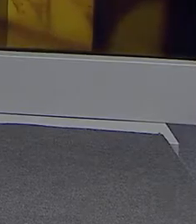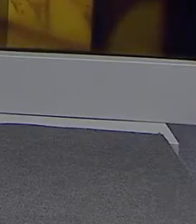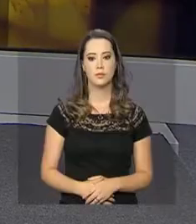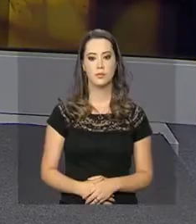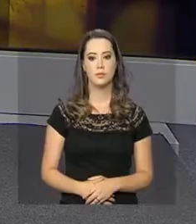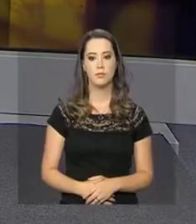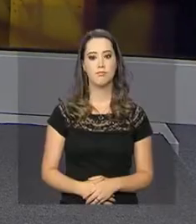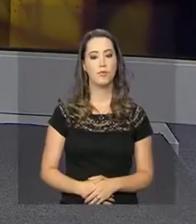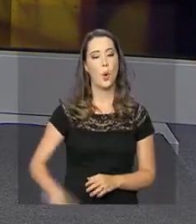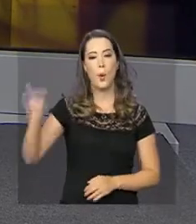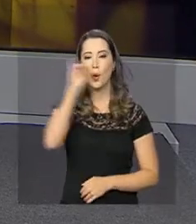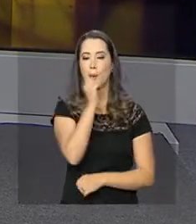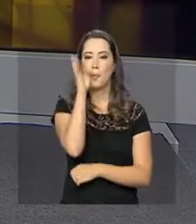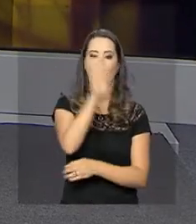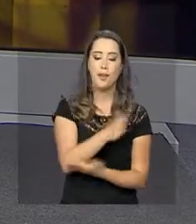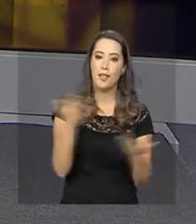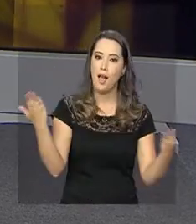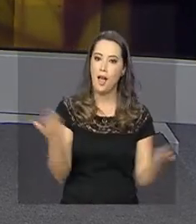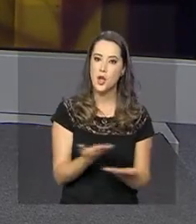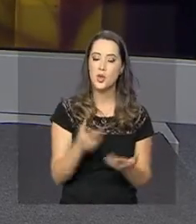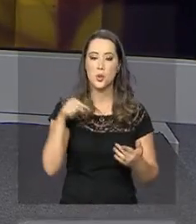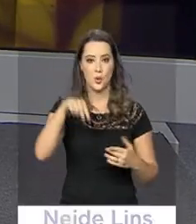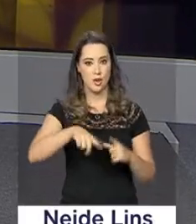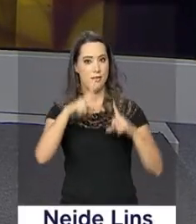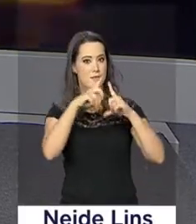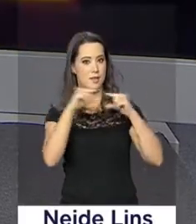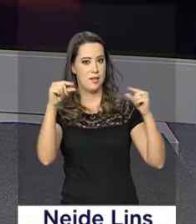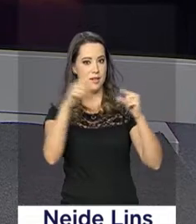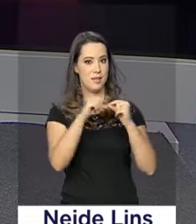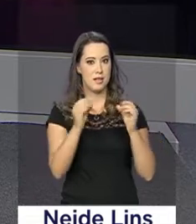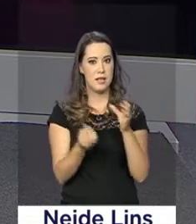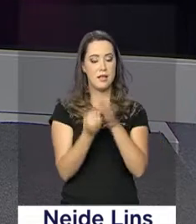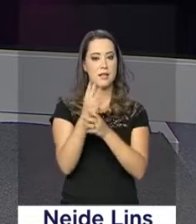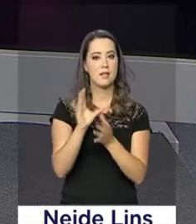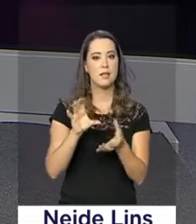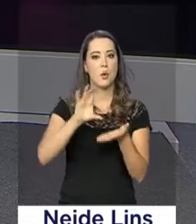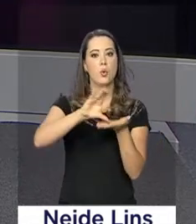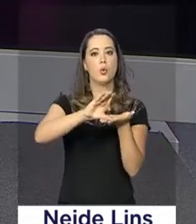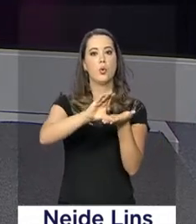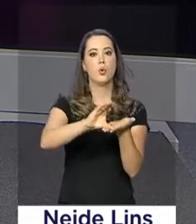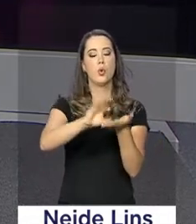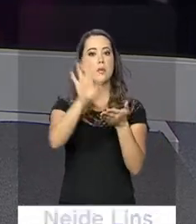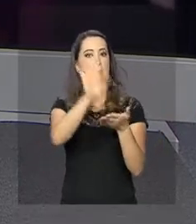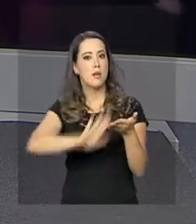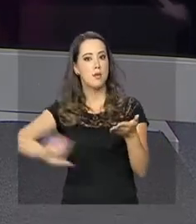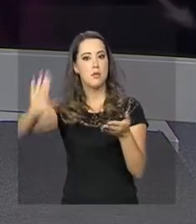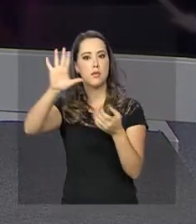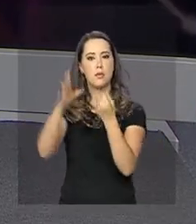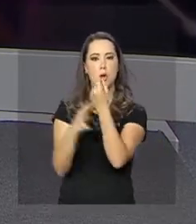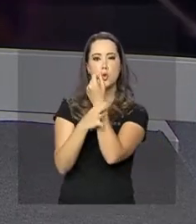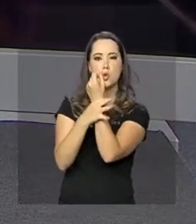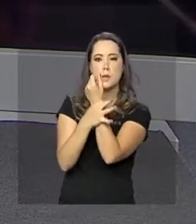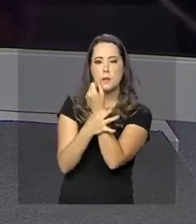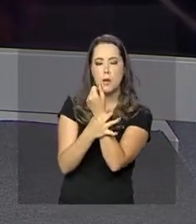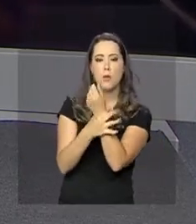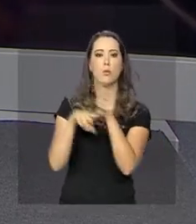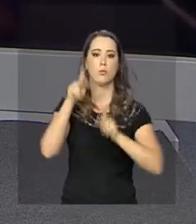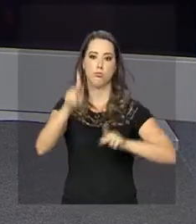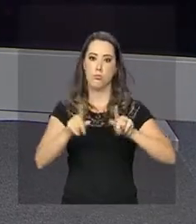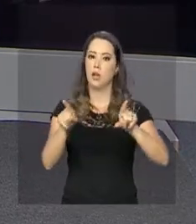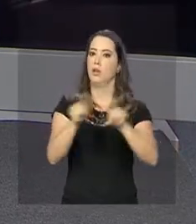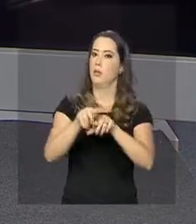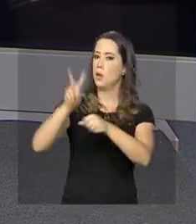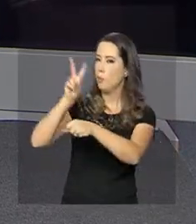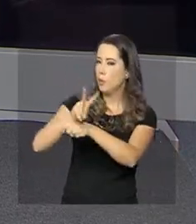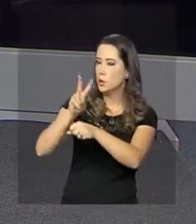Olá, boa tarde. Será instalado hoje aqui em Brasília o Conselho Nacional de Segurança Pública e Defesa Social. A solenidade